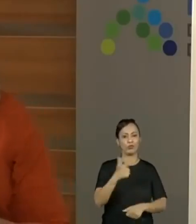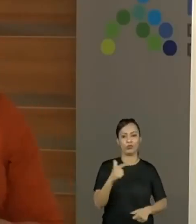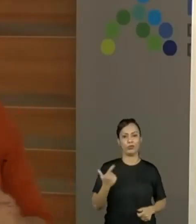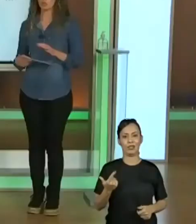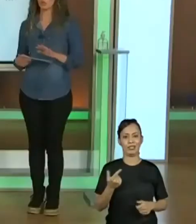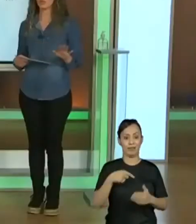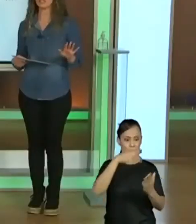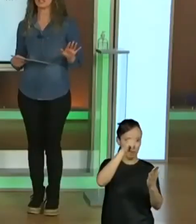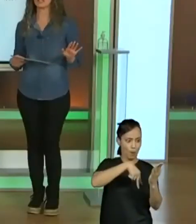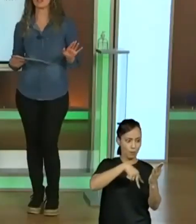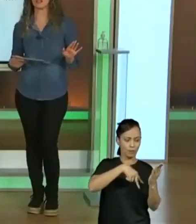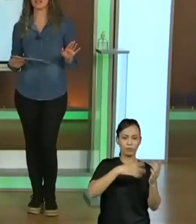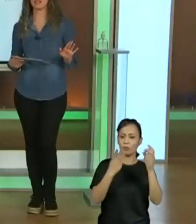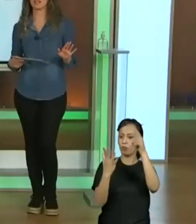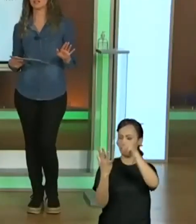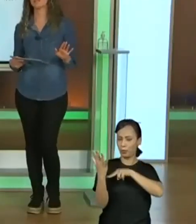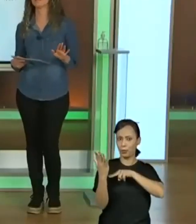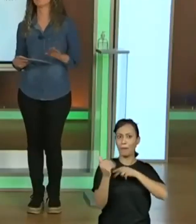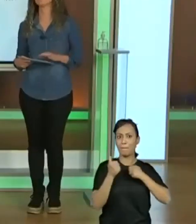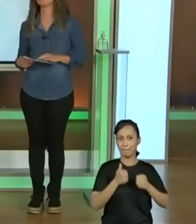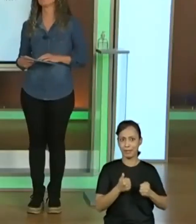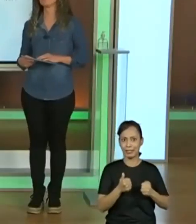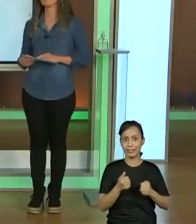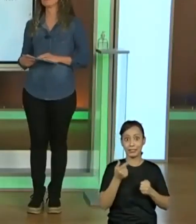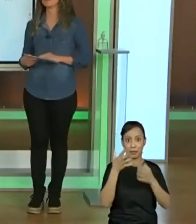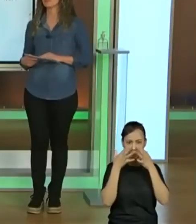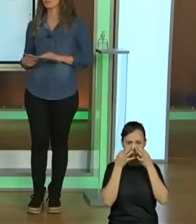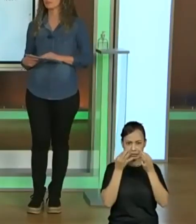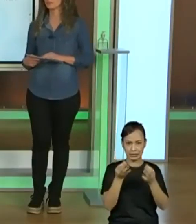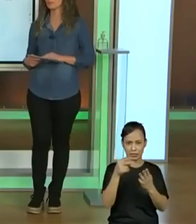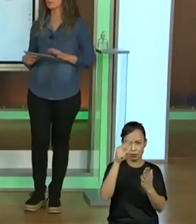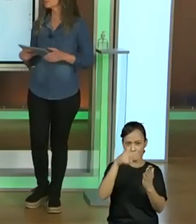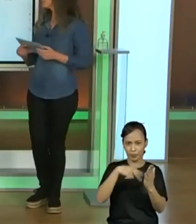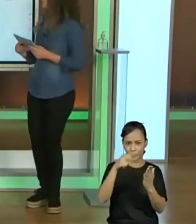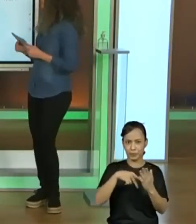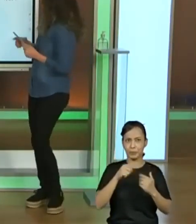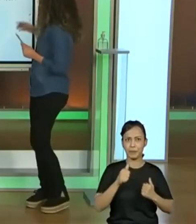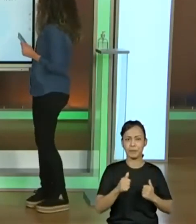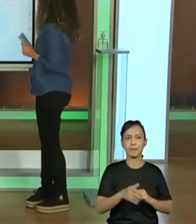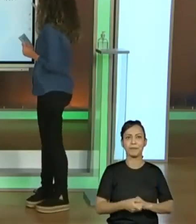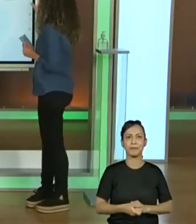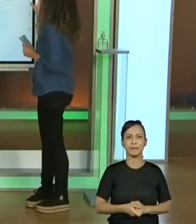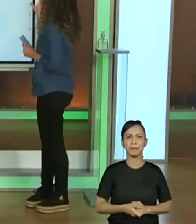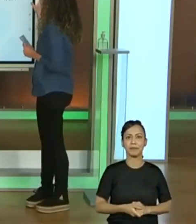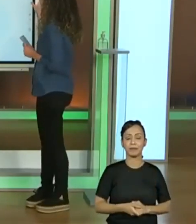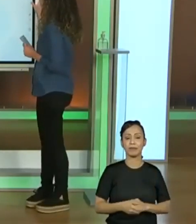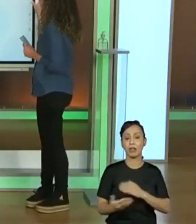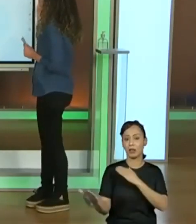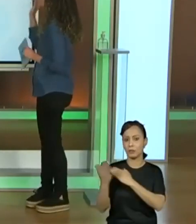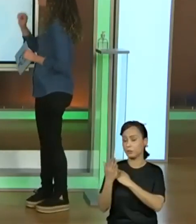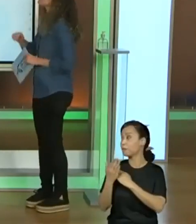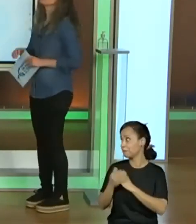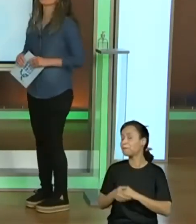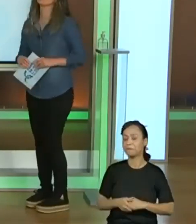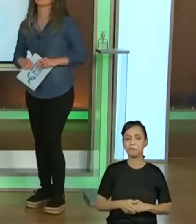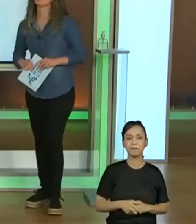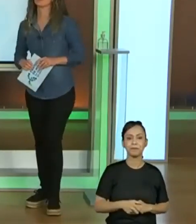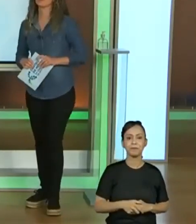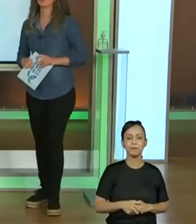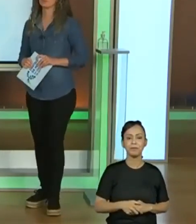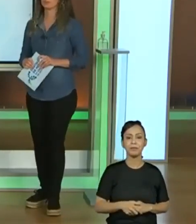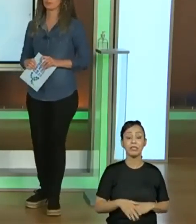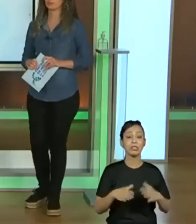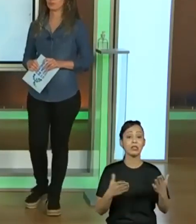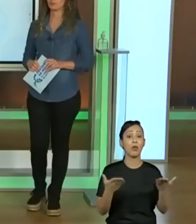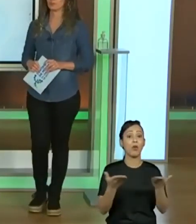outro, tá bom? Então, agora, toda atenção, galerinha. Toda atenção na leitura. Vê, por favor, se foi por aí, professora. Sim, te ajudo. Então, eu vou fazer a leitura dos